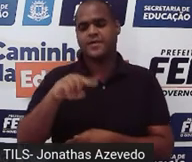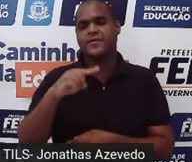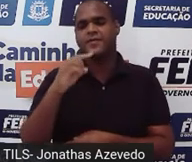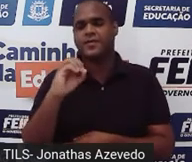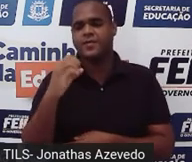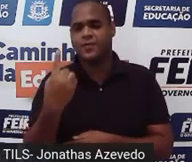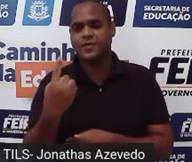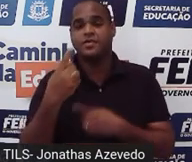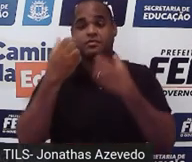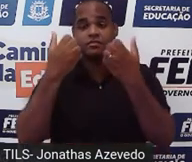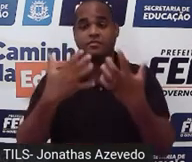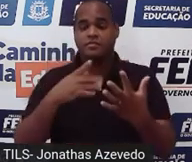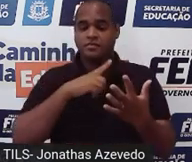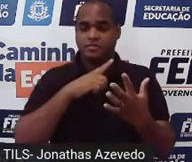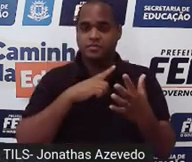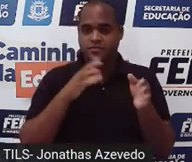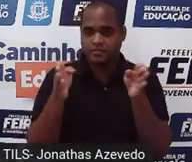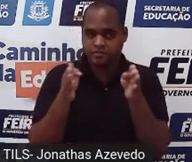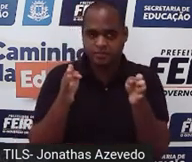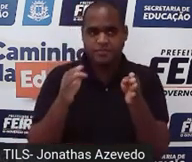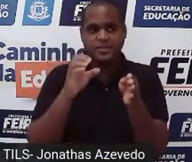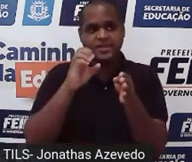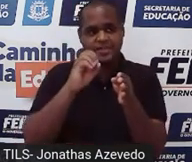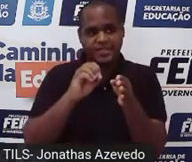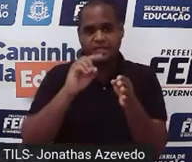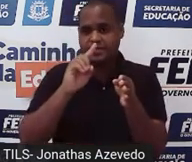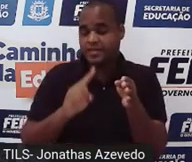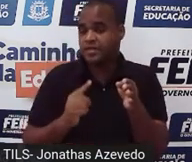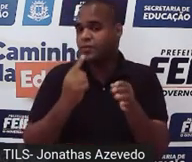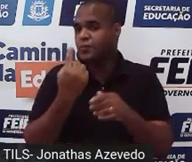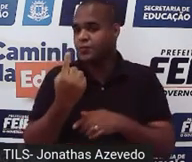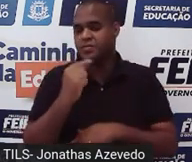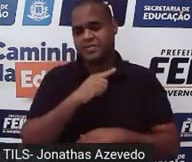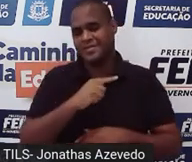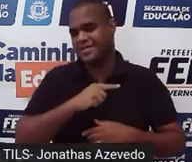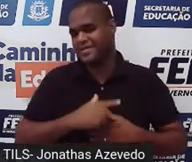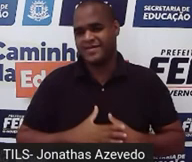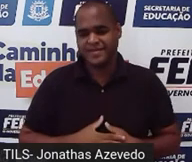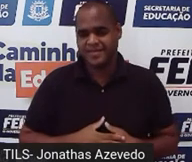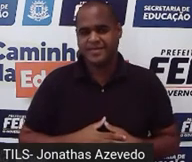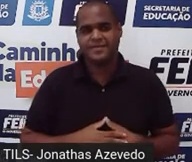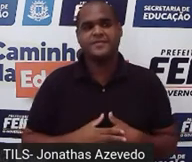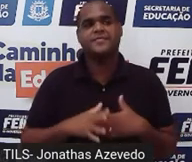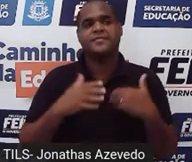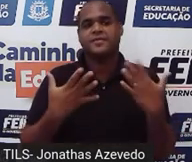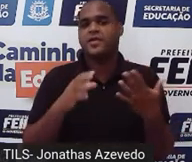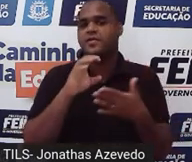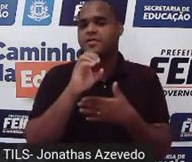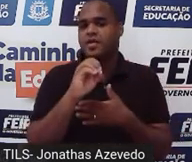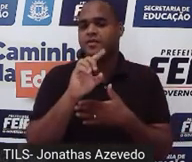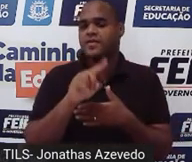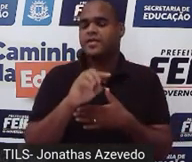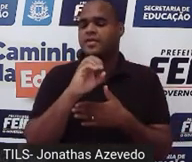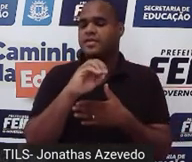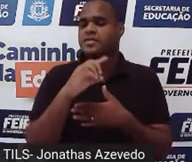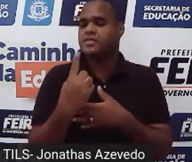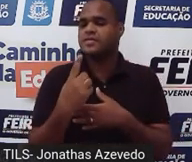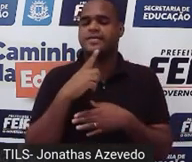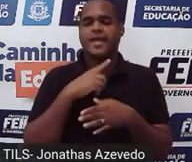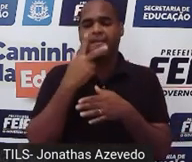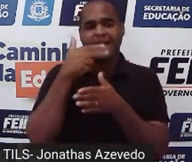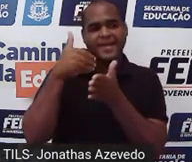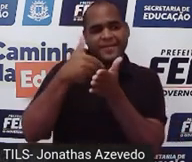está entre o número 0 e o número 1. Inclusive, 0,01 está mais